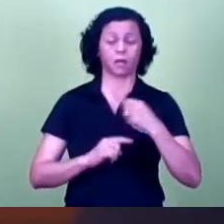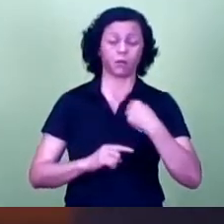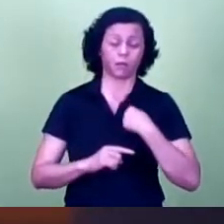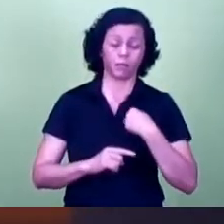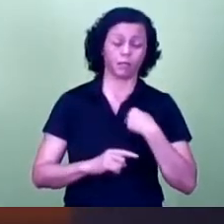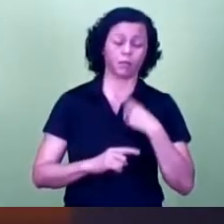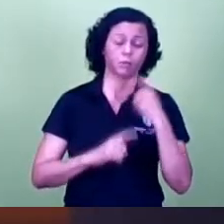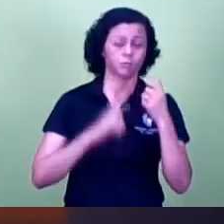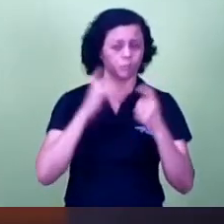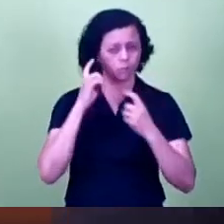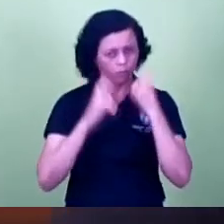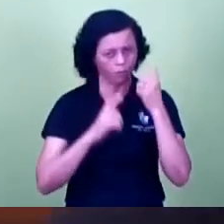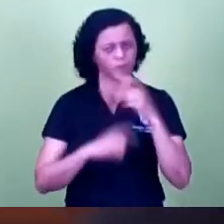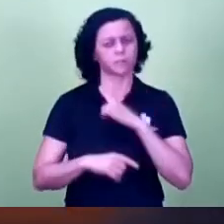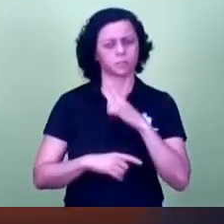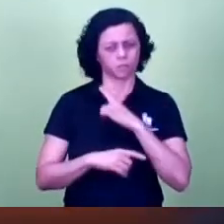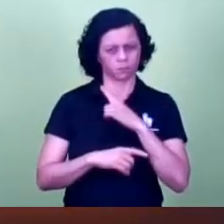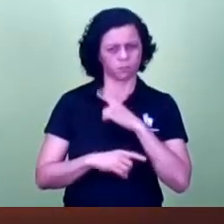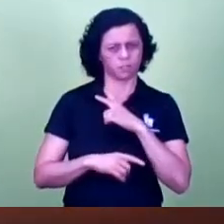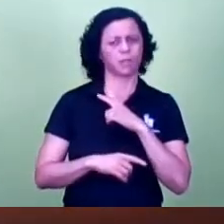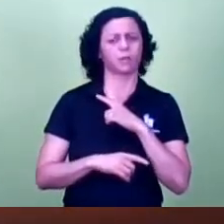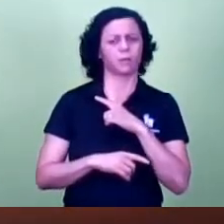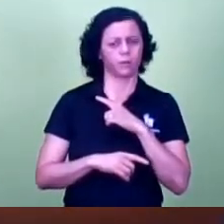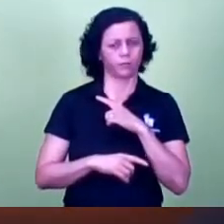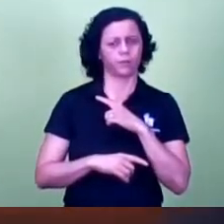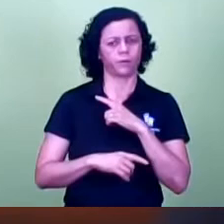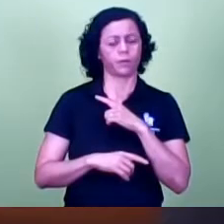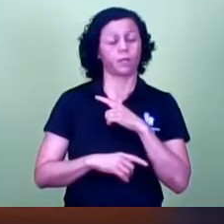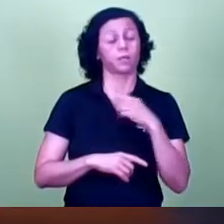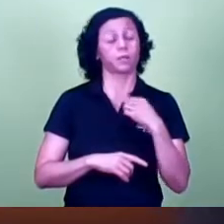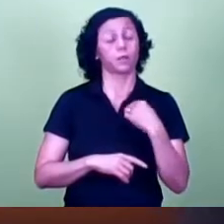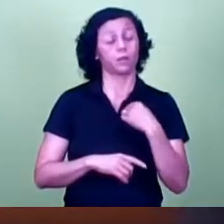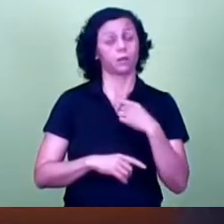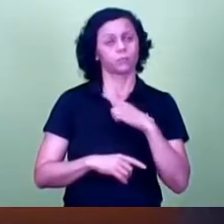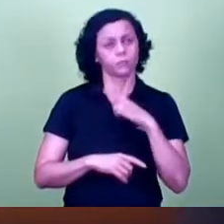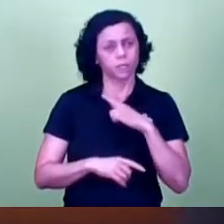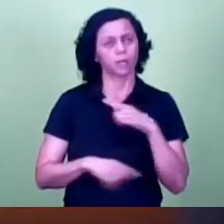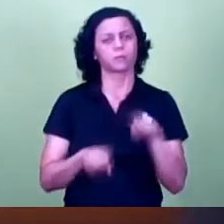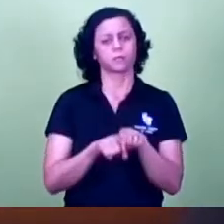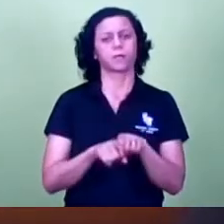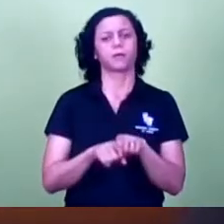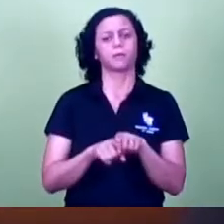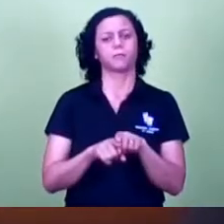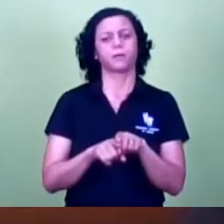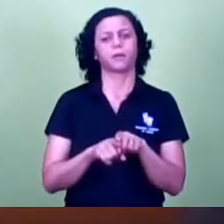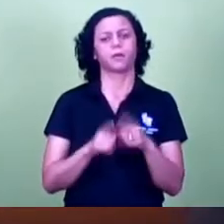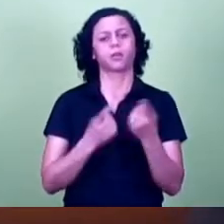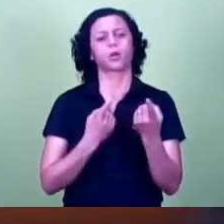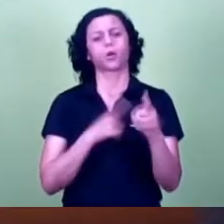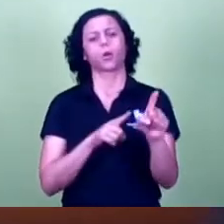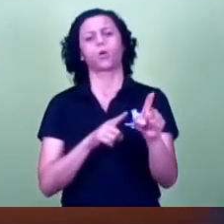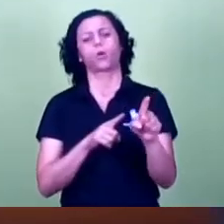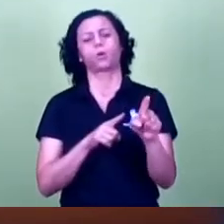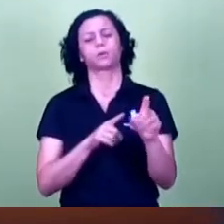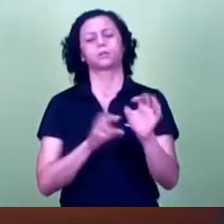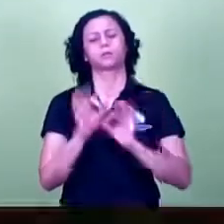preocupação e mais que isso eu tenho uma posição política contrária a essas organizações obrigado pela ordem